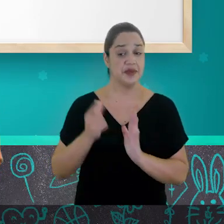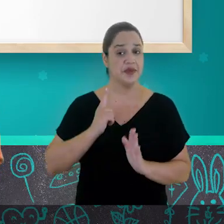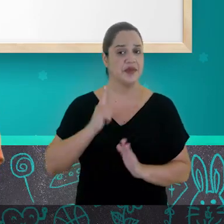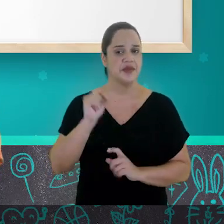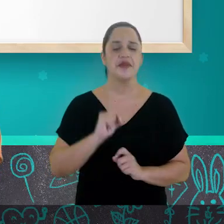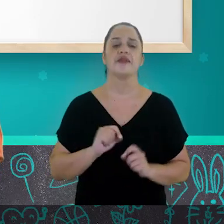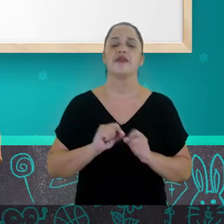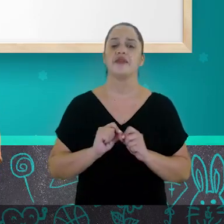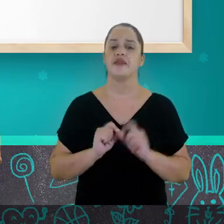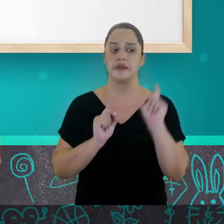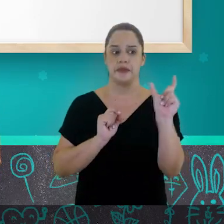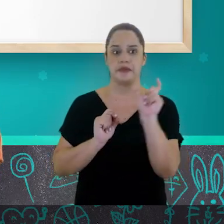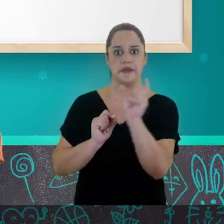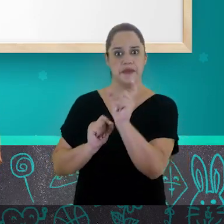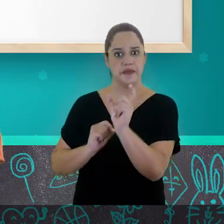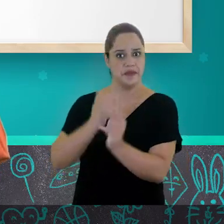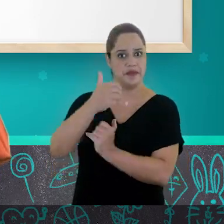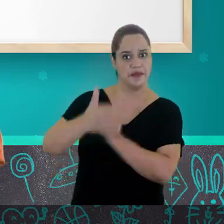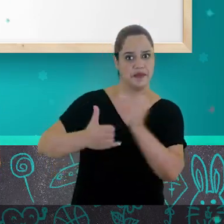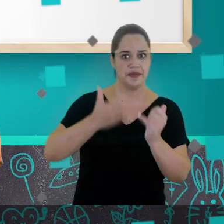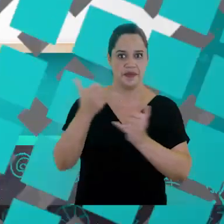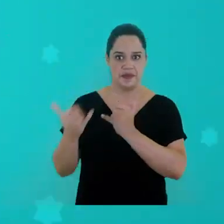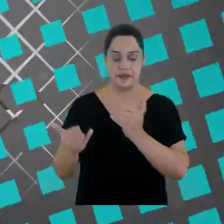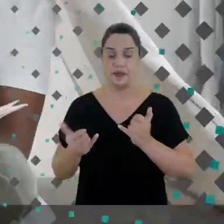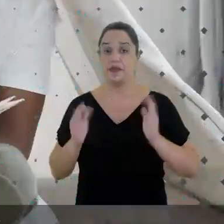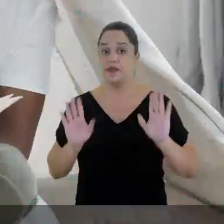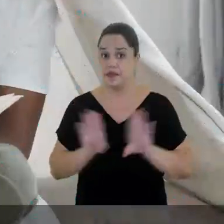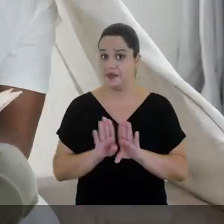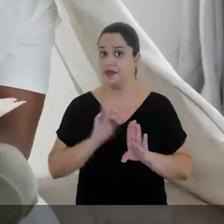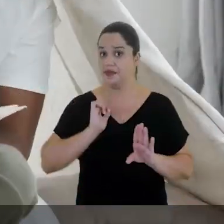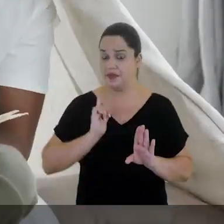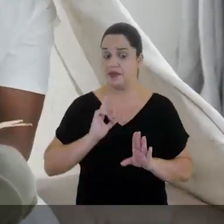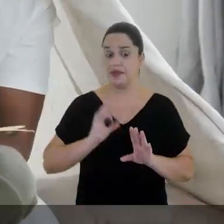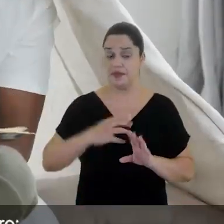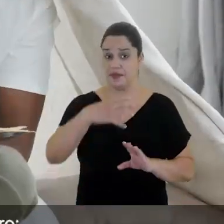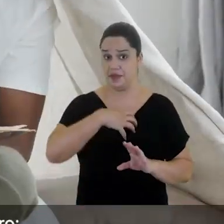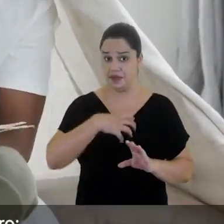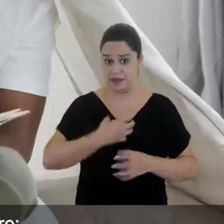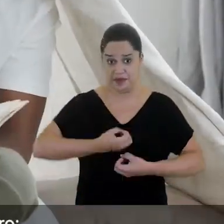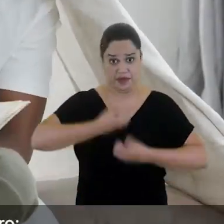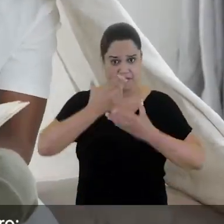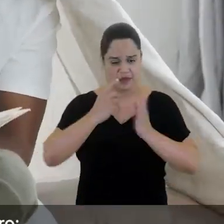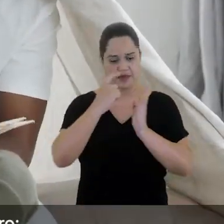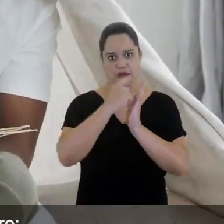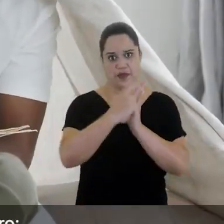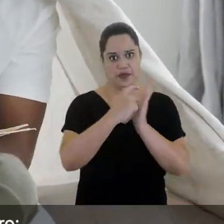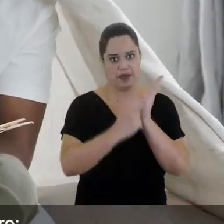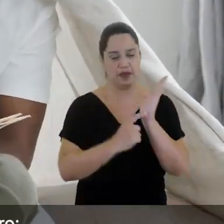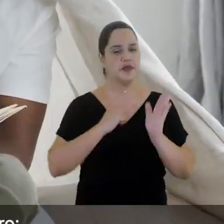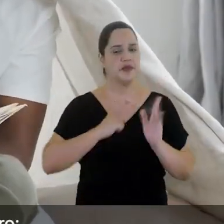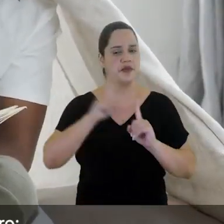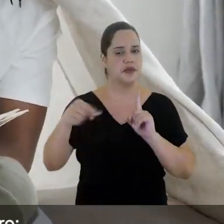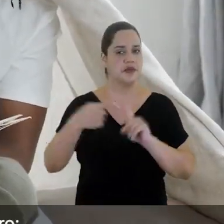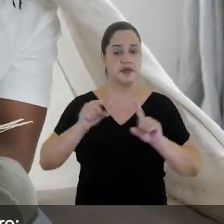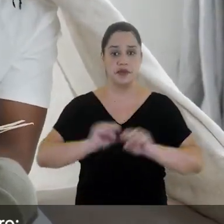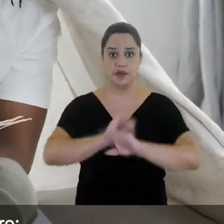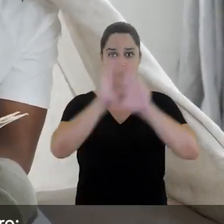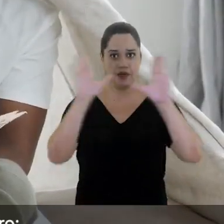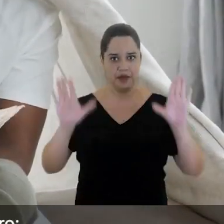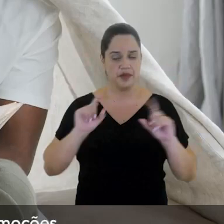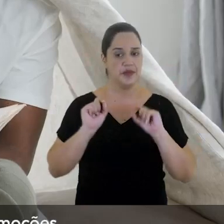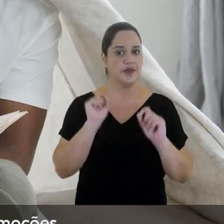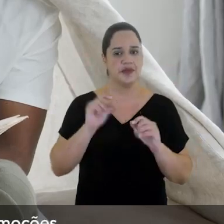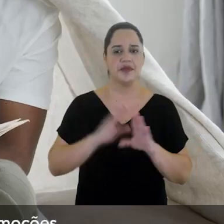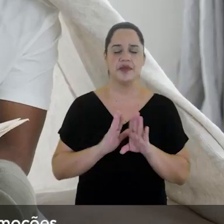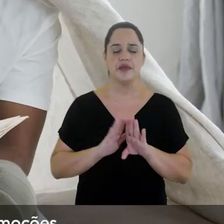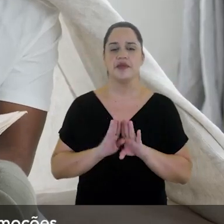pode ter é o jogo de palavras. Além do formato, o poema também tem um objetivo bem claro,